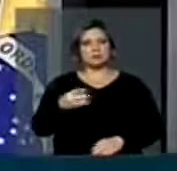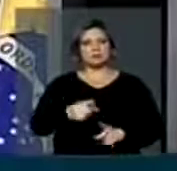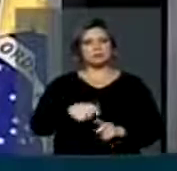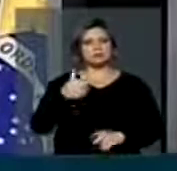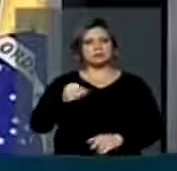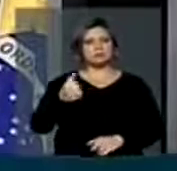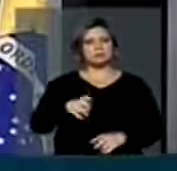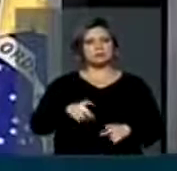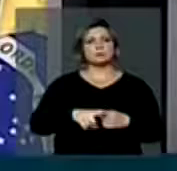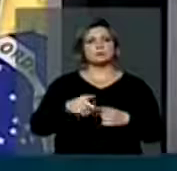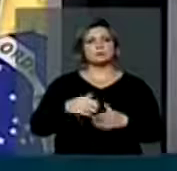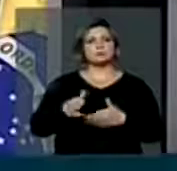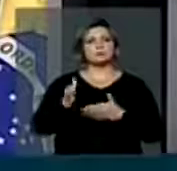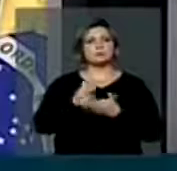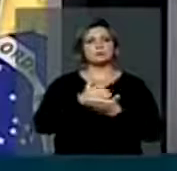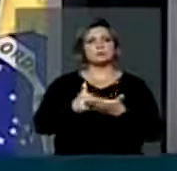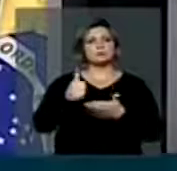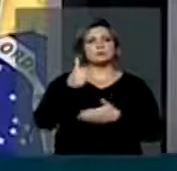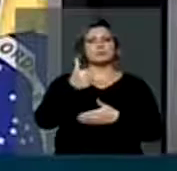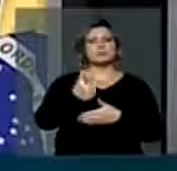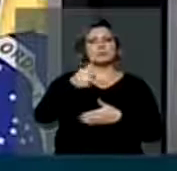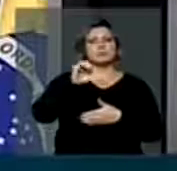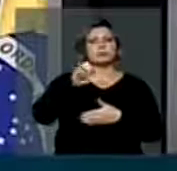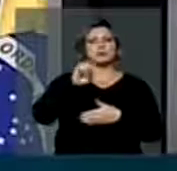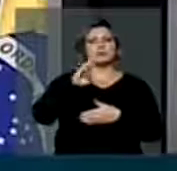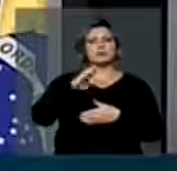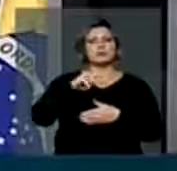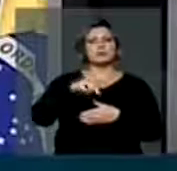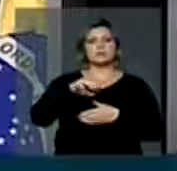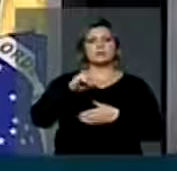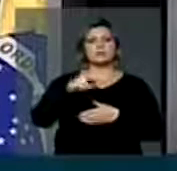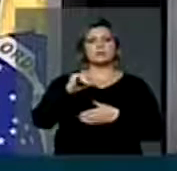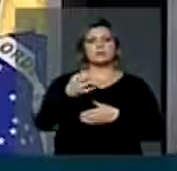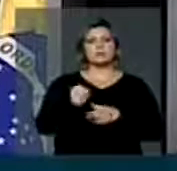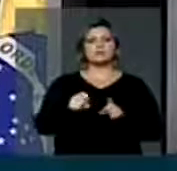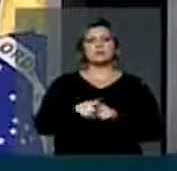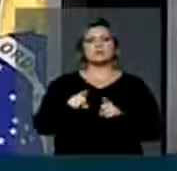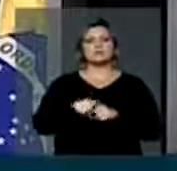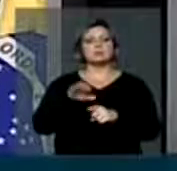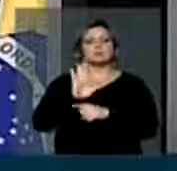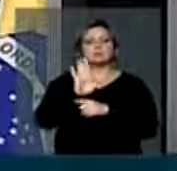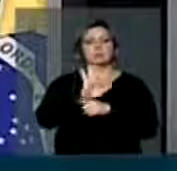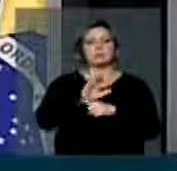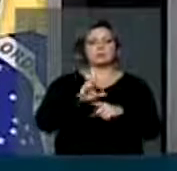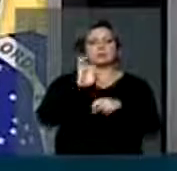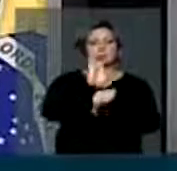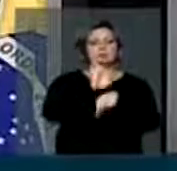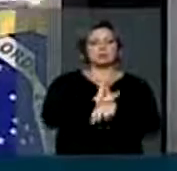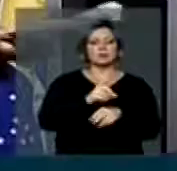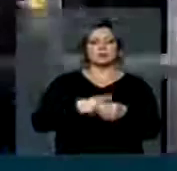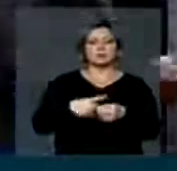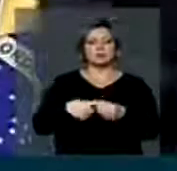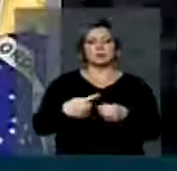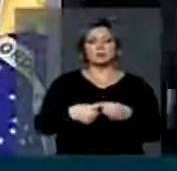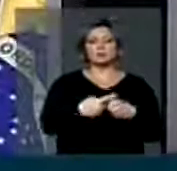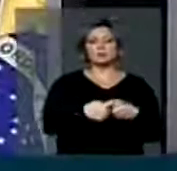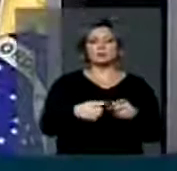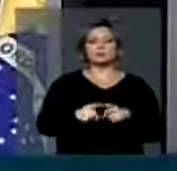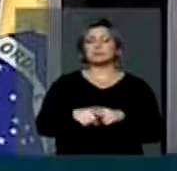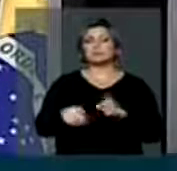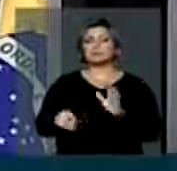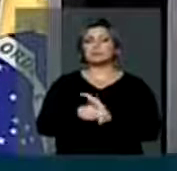a União deixou de repassar R 190 bilhões e R 111 bilhões aos estados, Distrito Federal e dos municípios,